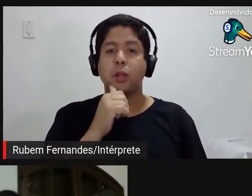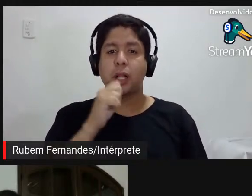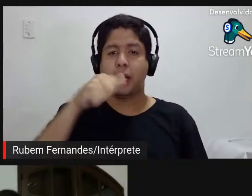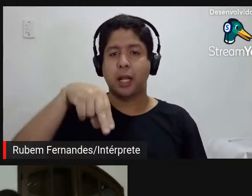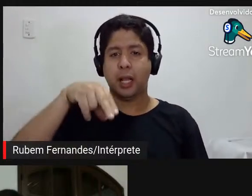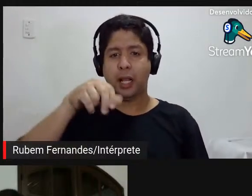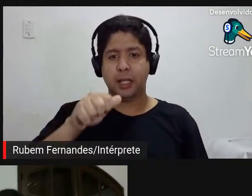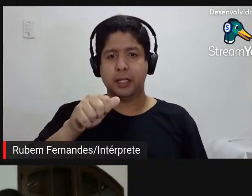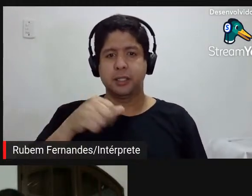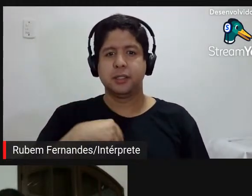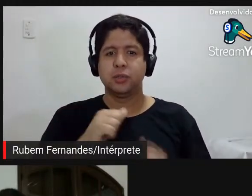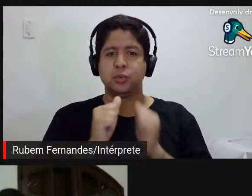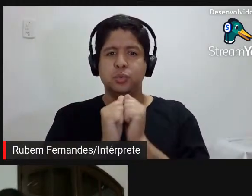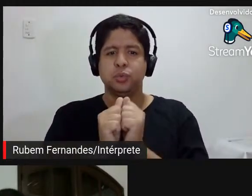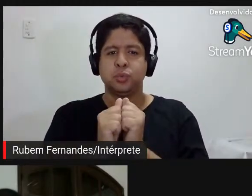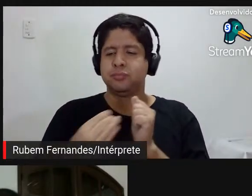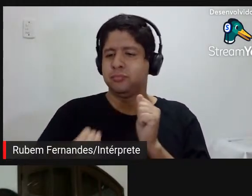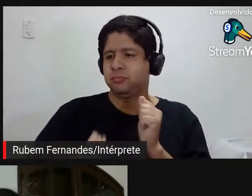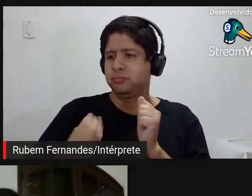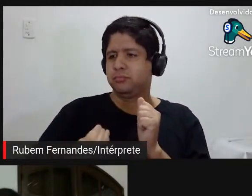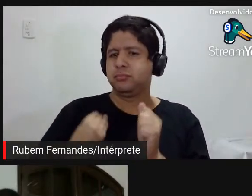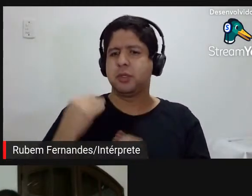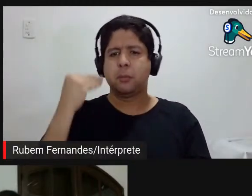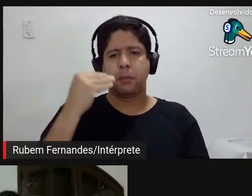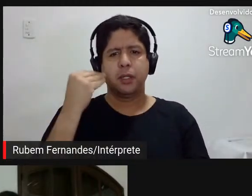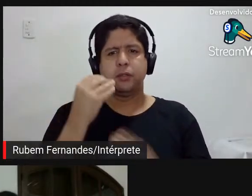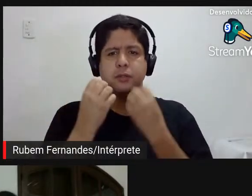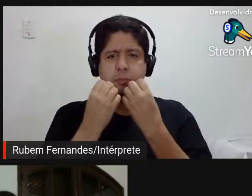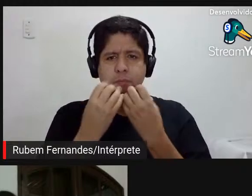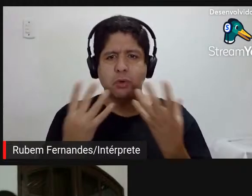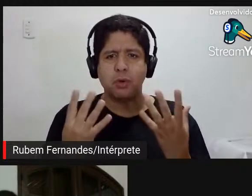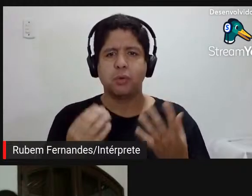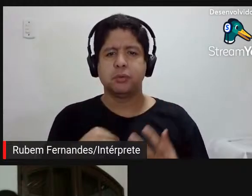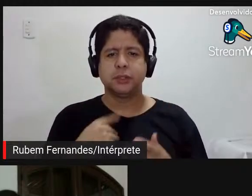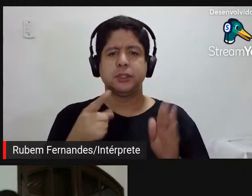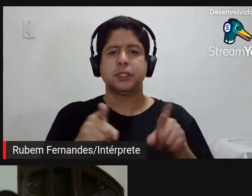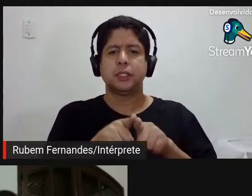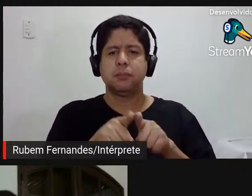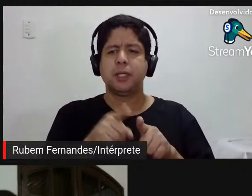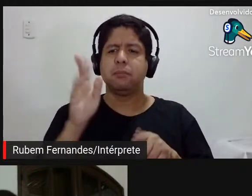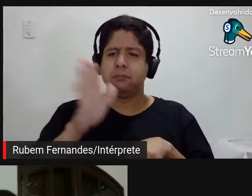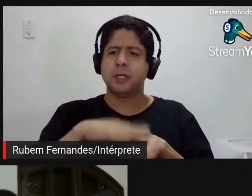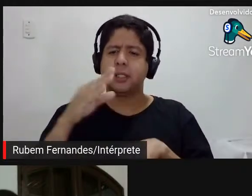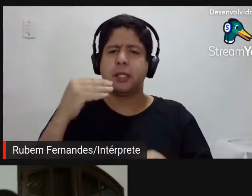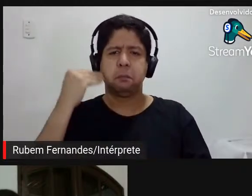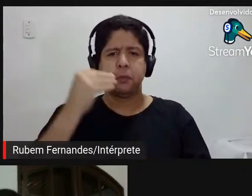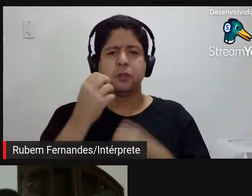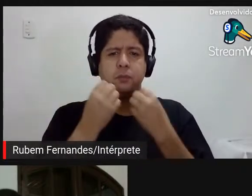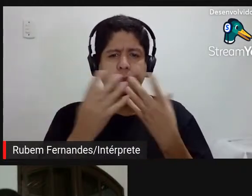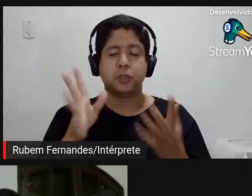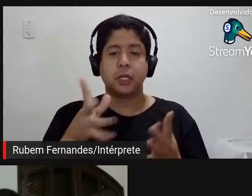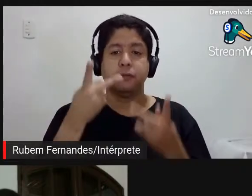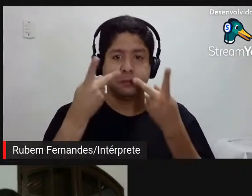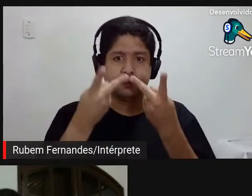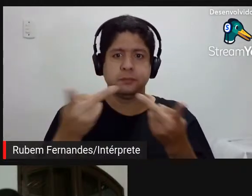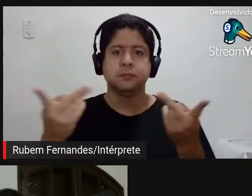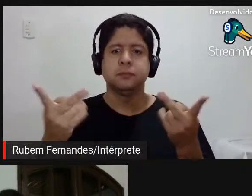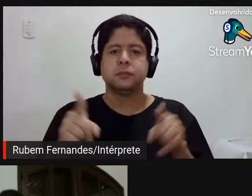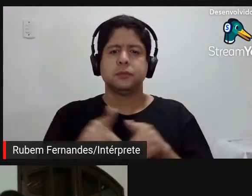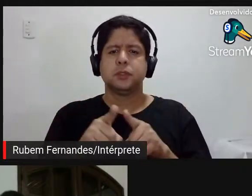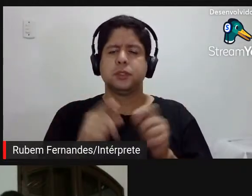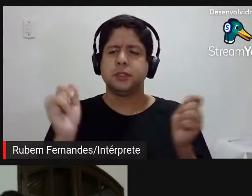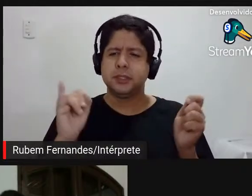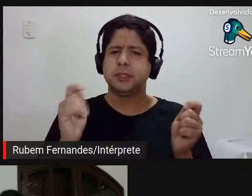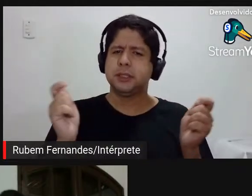a oportunidade de participar de algumas experiências propostas por ela, também visitei sempre que pude